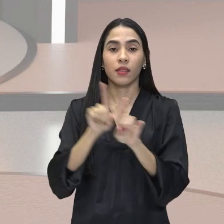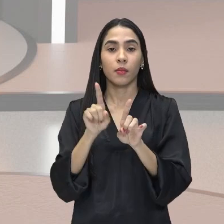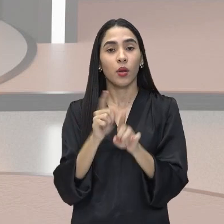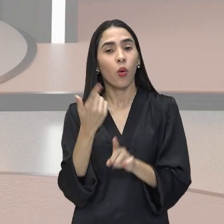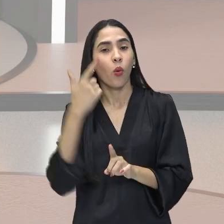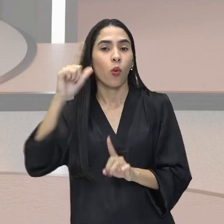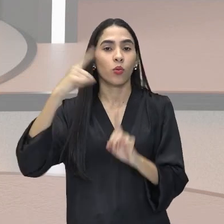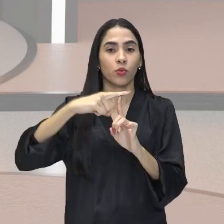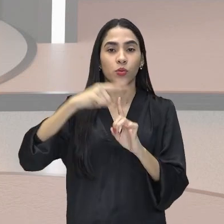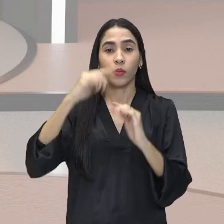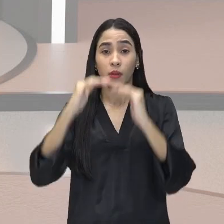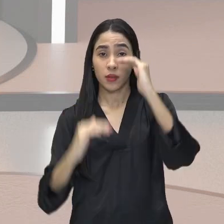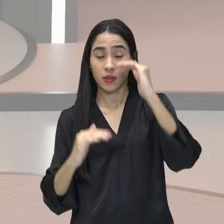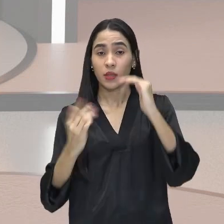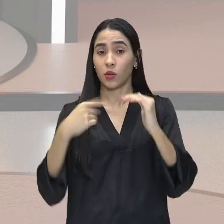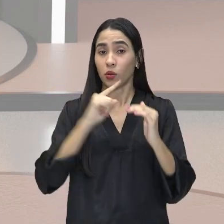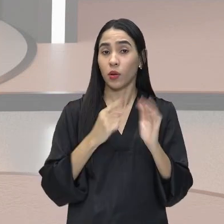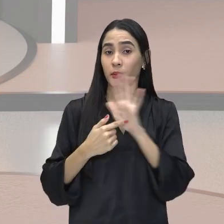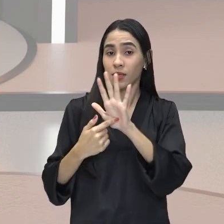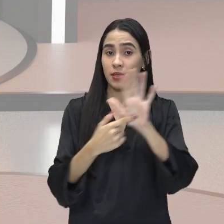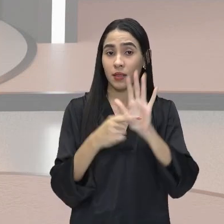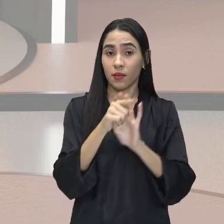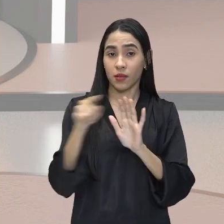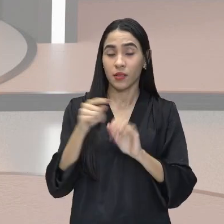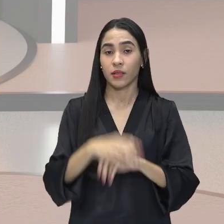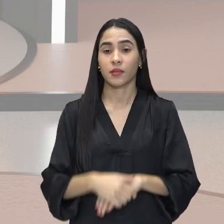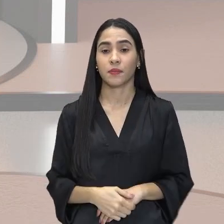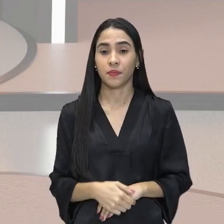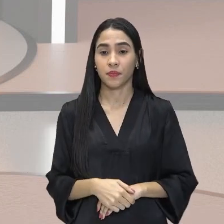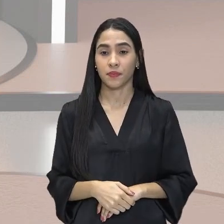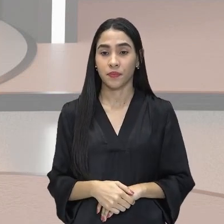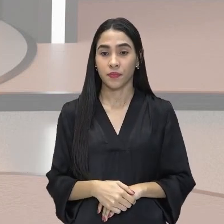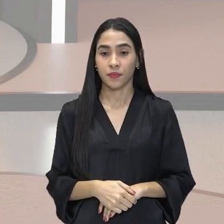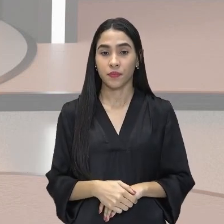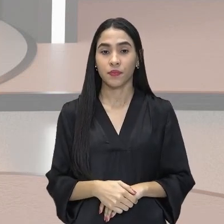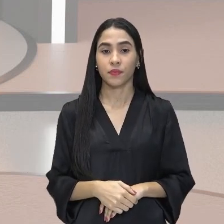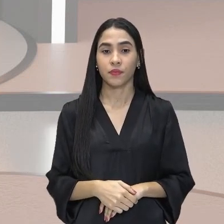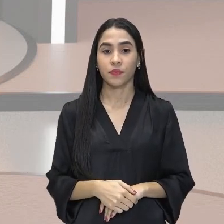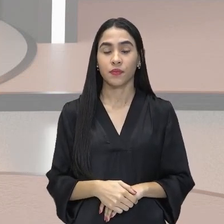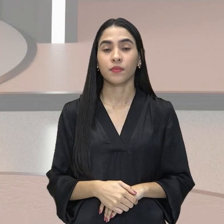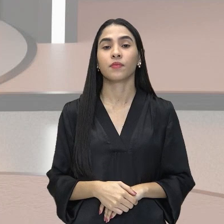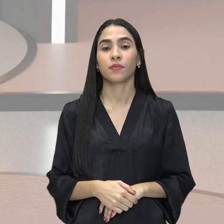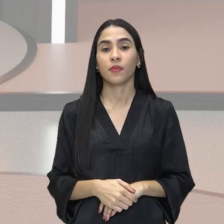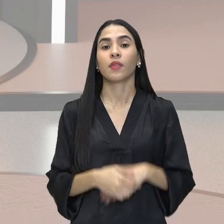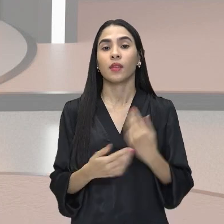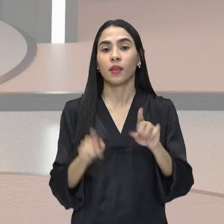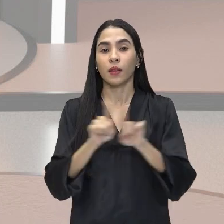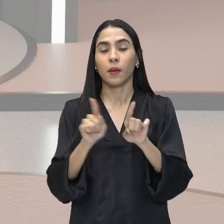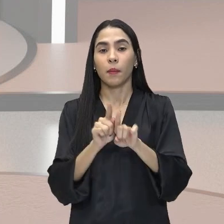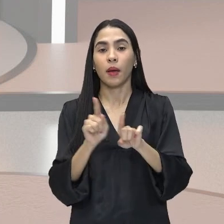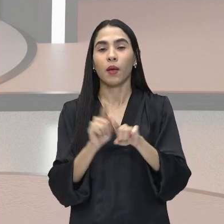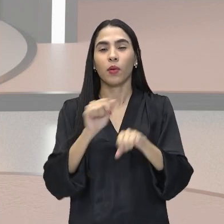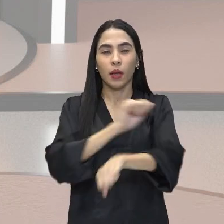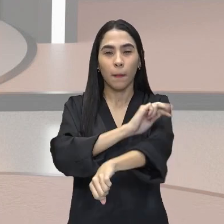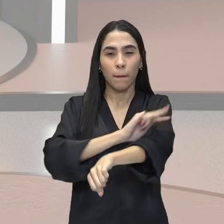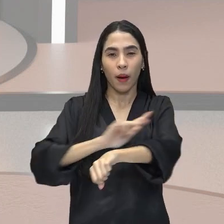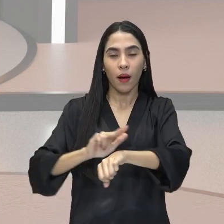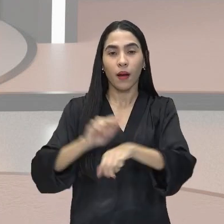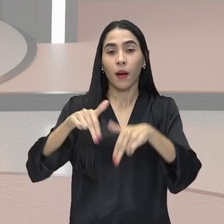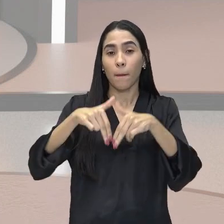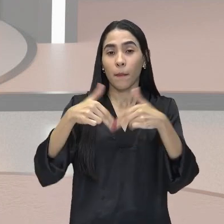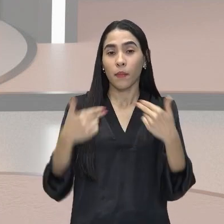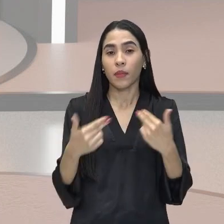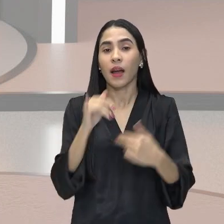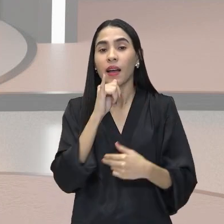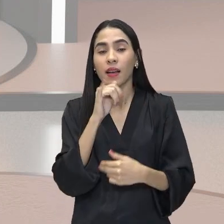desigualdade que nós podemos apresentar para vocês é a desigualdade de gênero. Sim, gênero quer